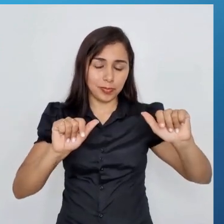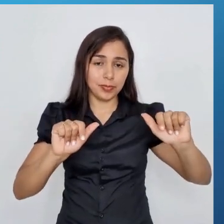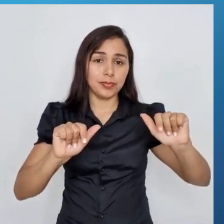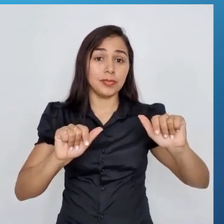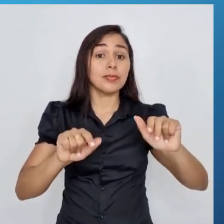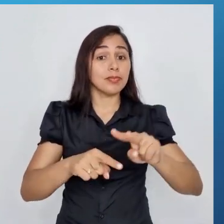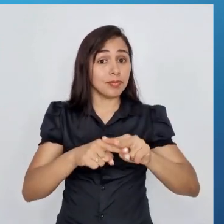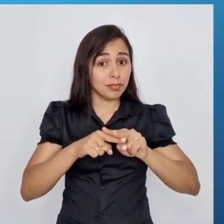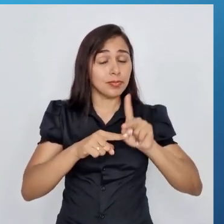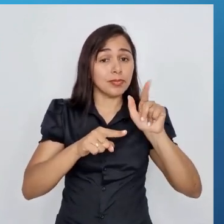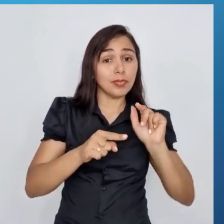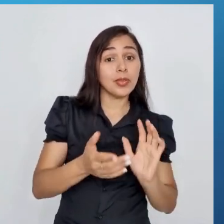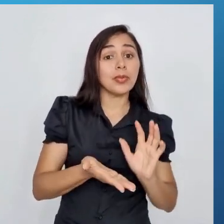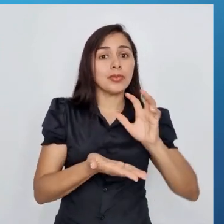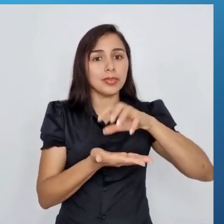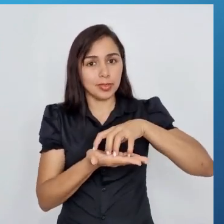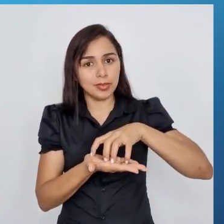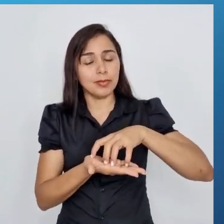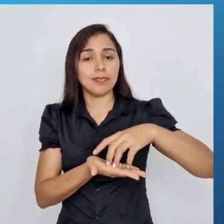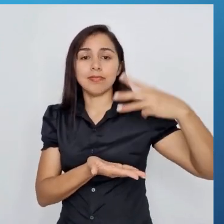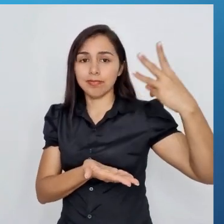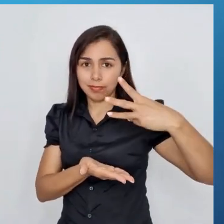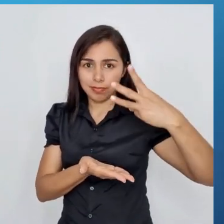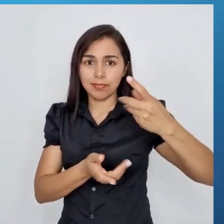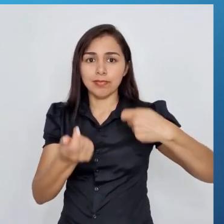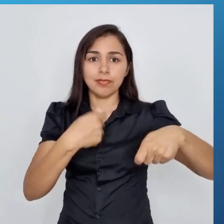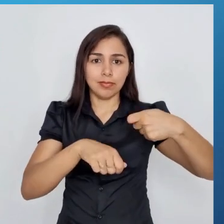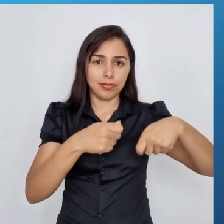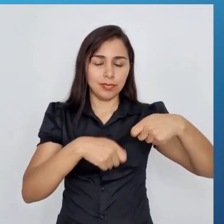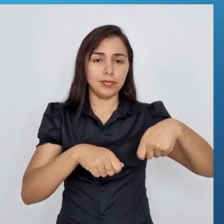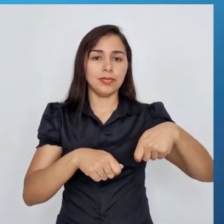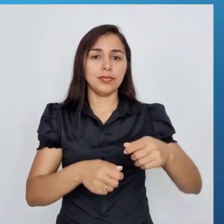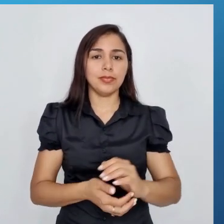ficam no setor terciário da economia.